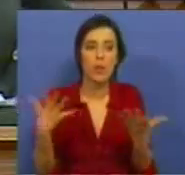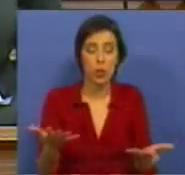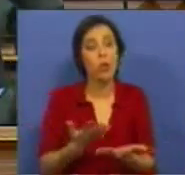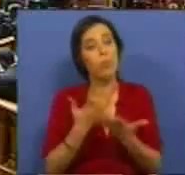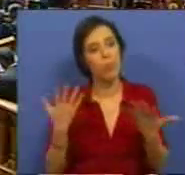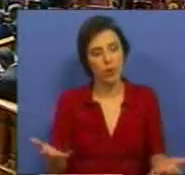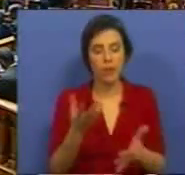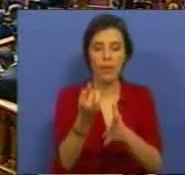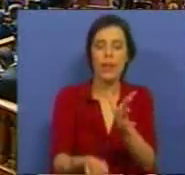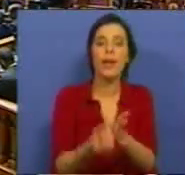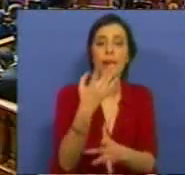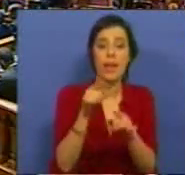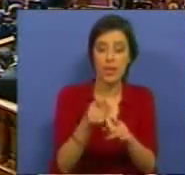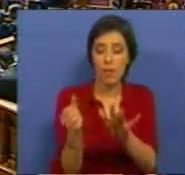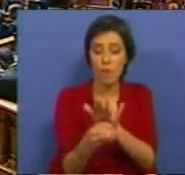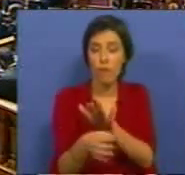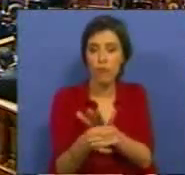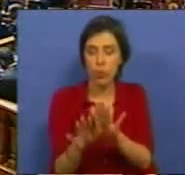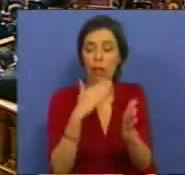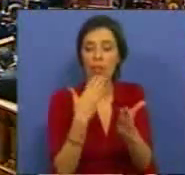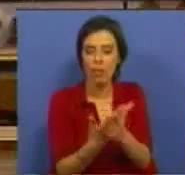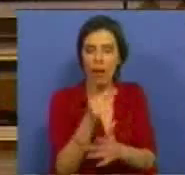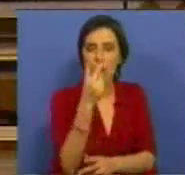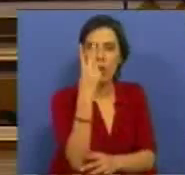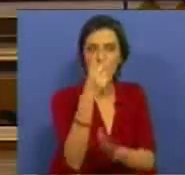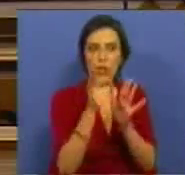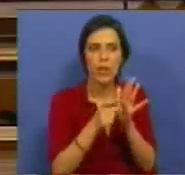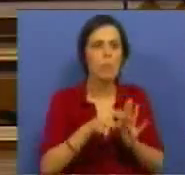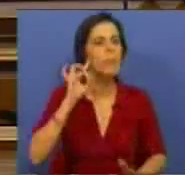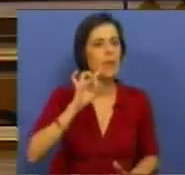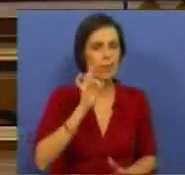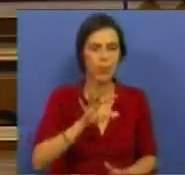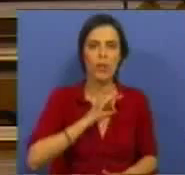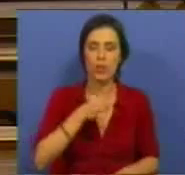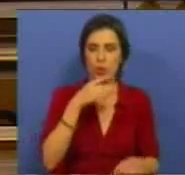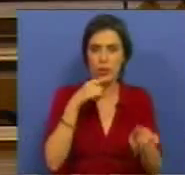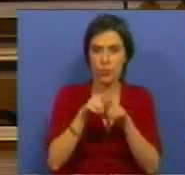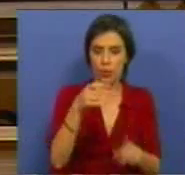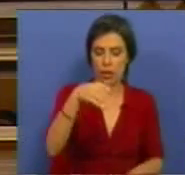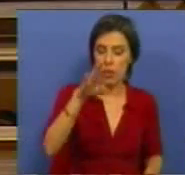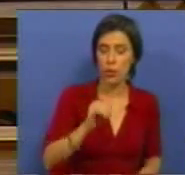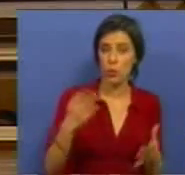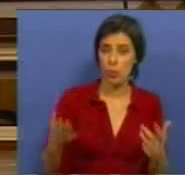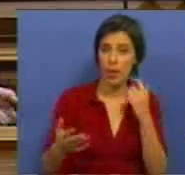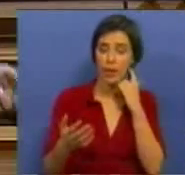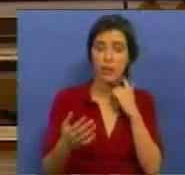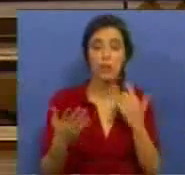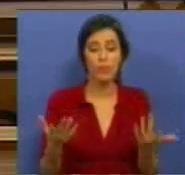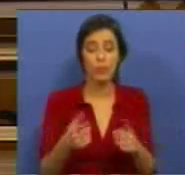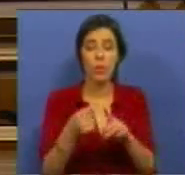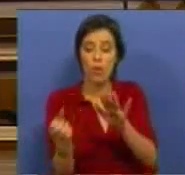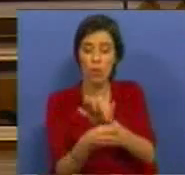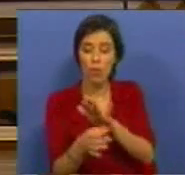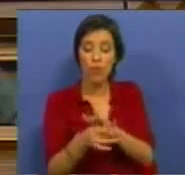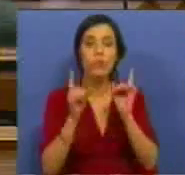Portanto, a criação deste fundo traz também dois aspectos muito importantes, senhores deputados do Partido Socialista. É que o